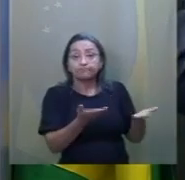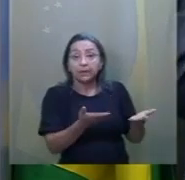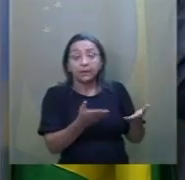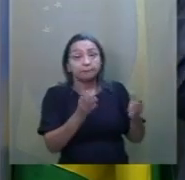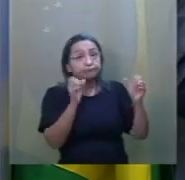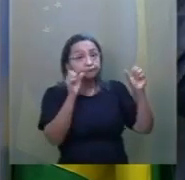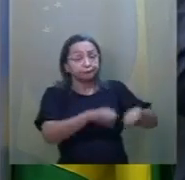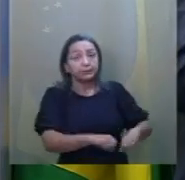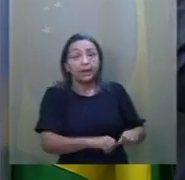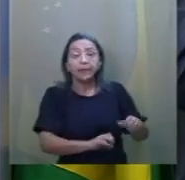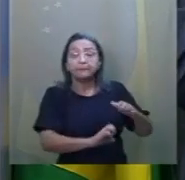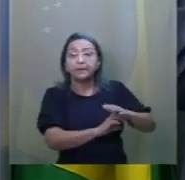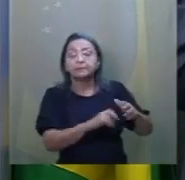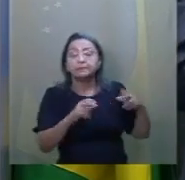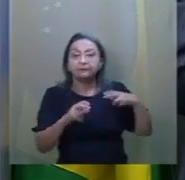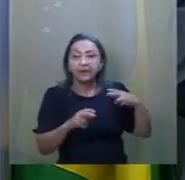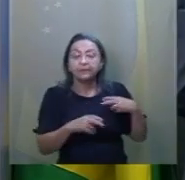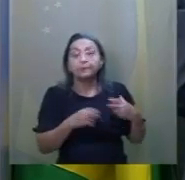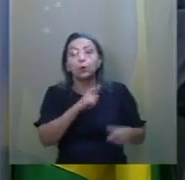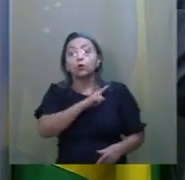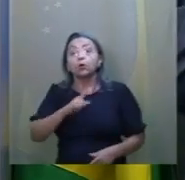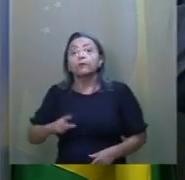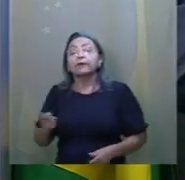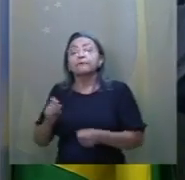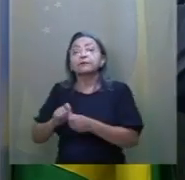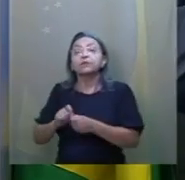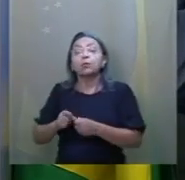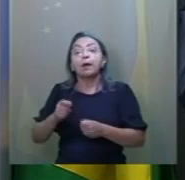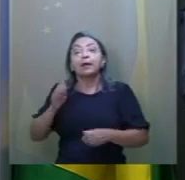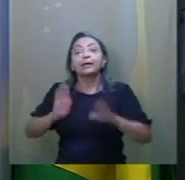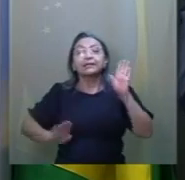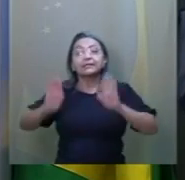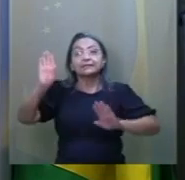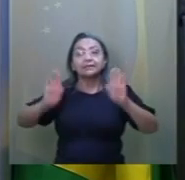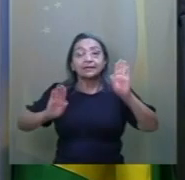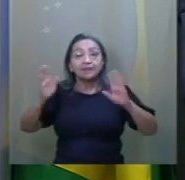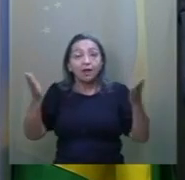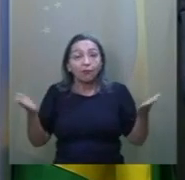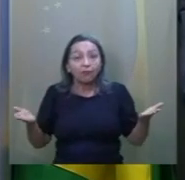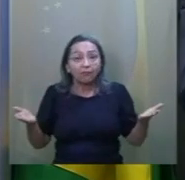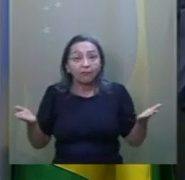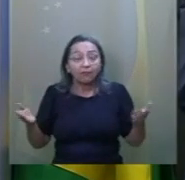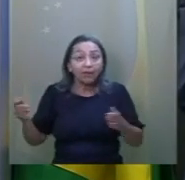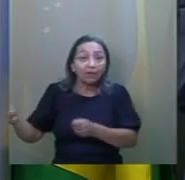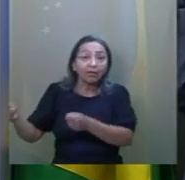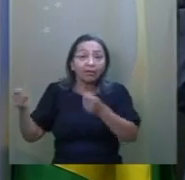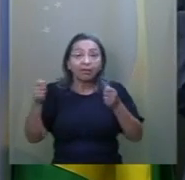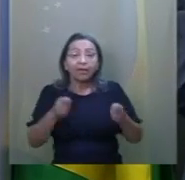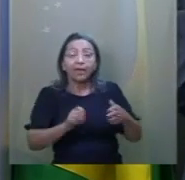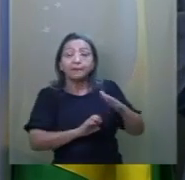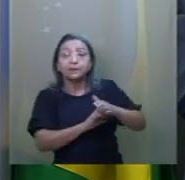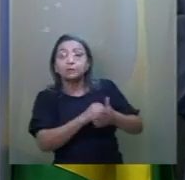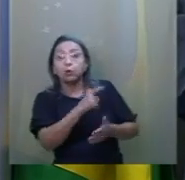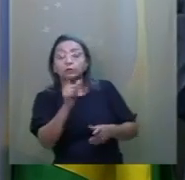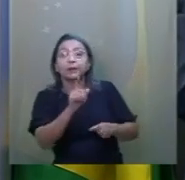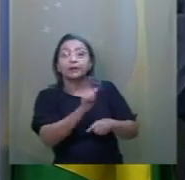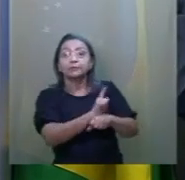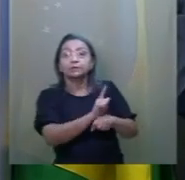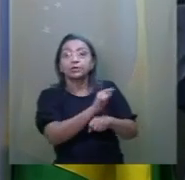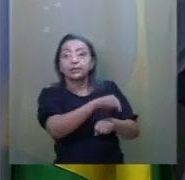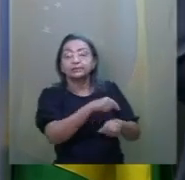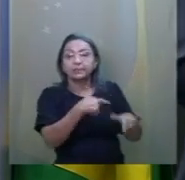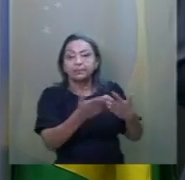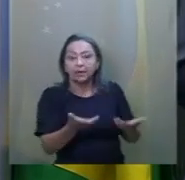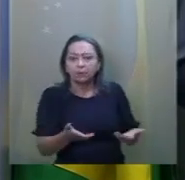do serviço, o governo quer fazer uma licitação e trazer uma empresa de fora para gerir a travessia.